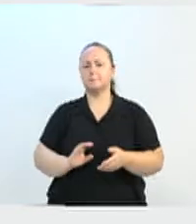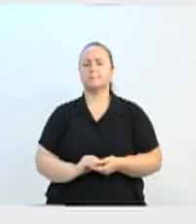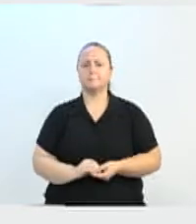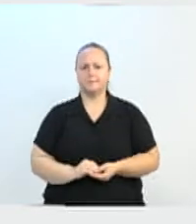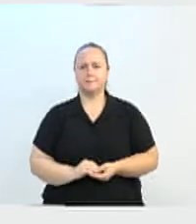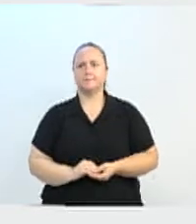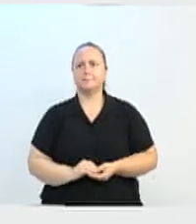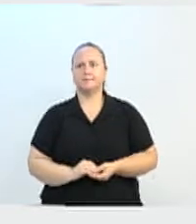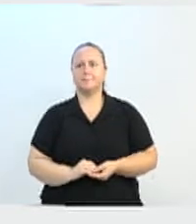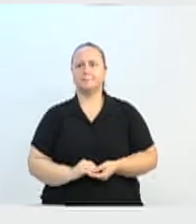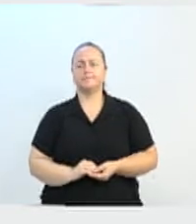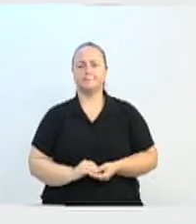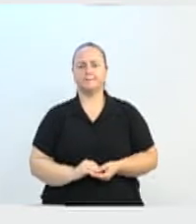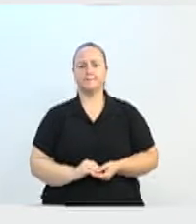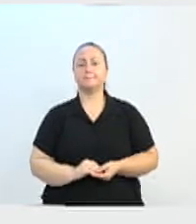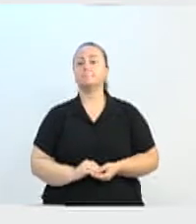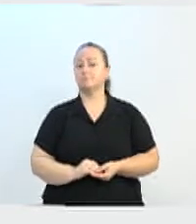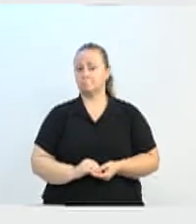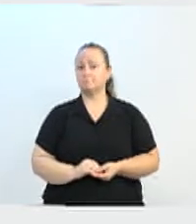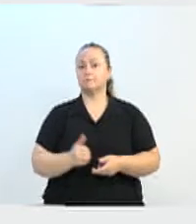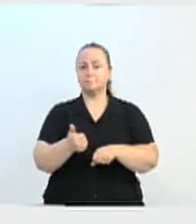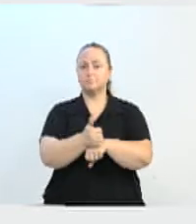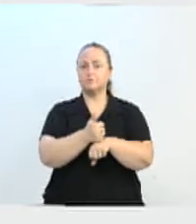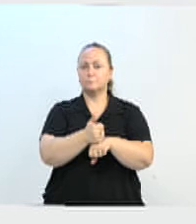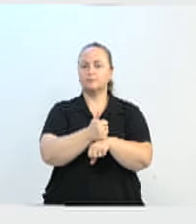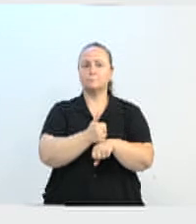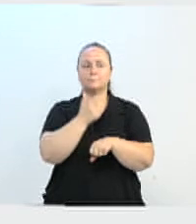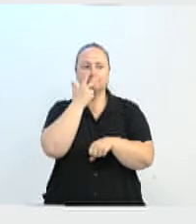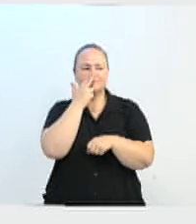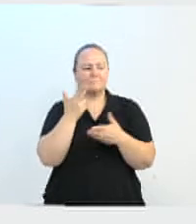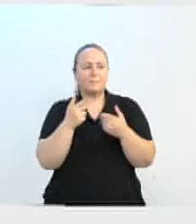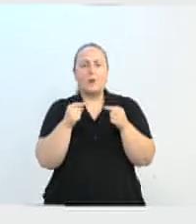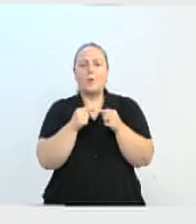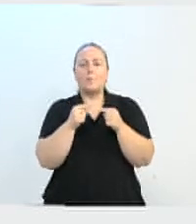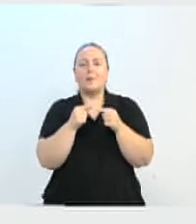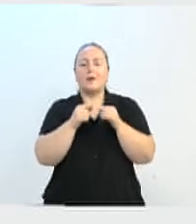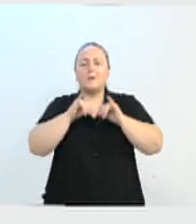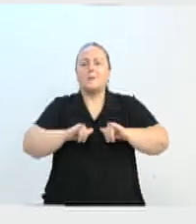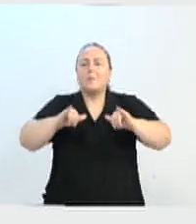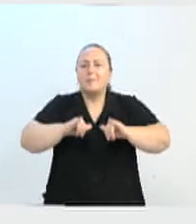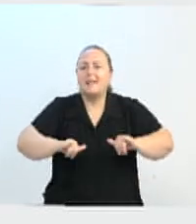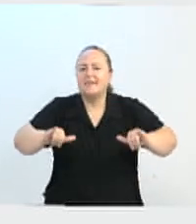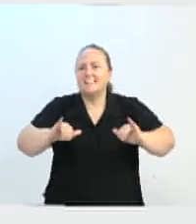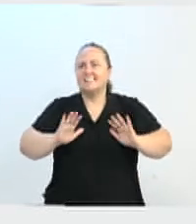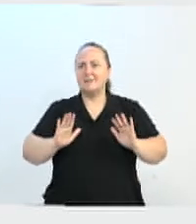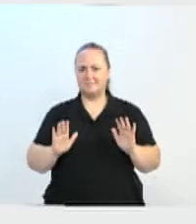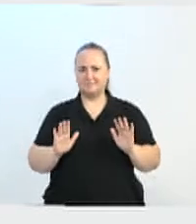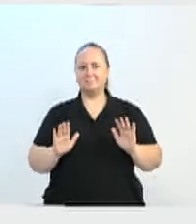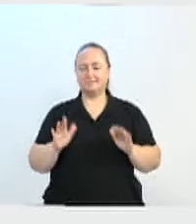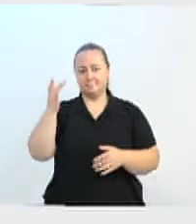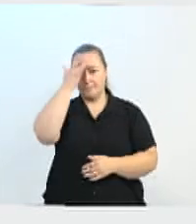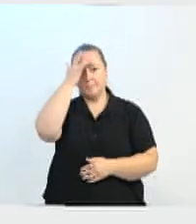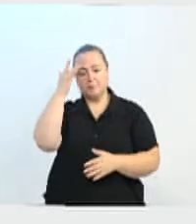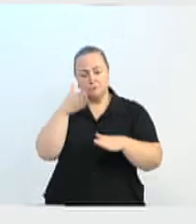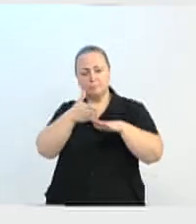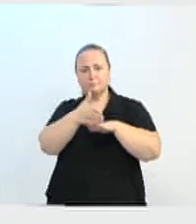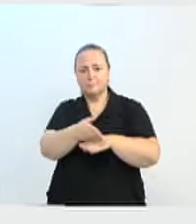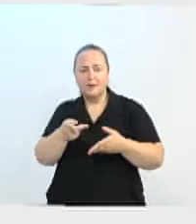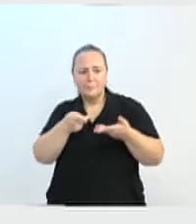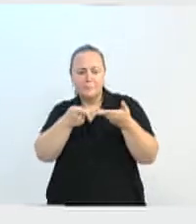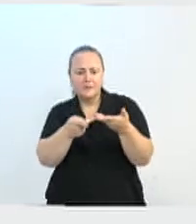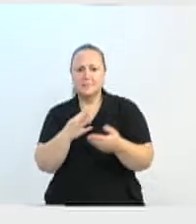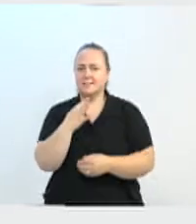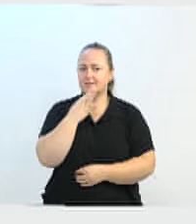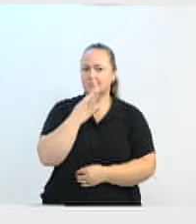Então, para os profissionais, isso é um cartão de visita, ele pode falar em nome do Centro de Inovação, e quem já visitou isso lá sabe a